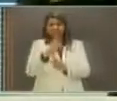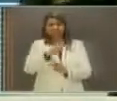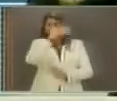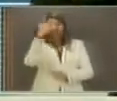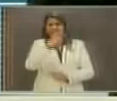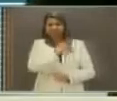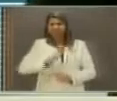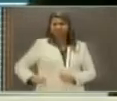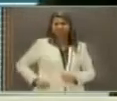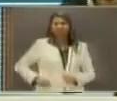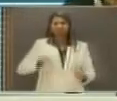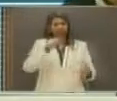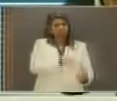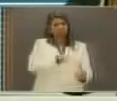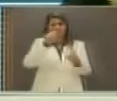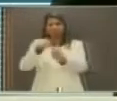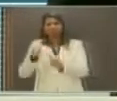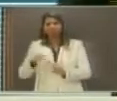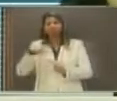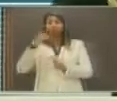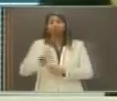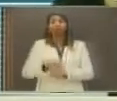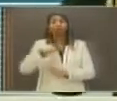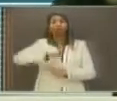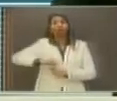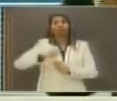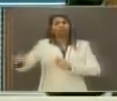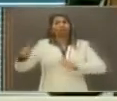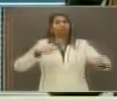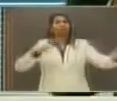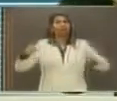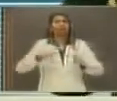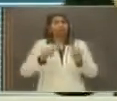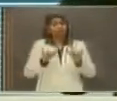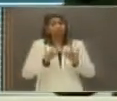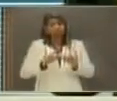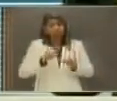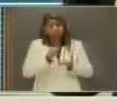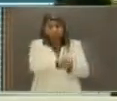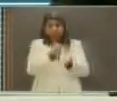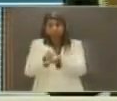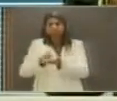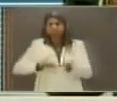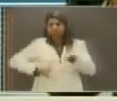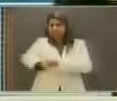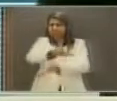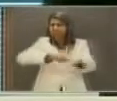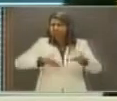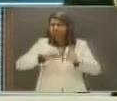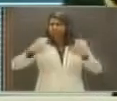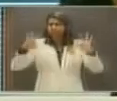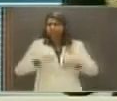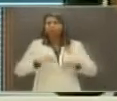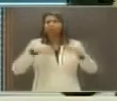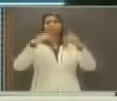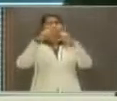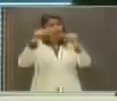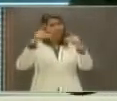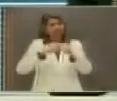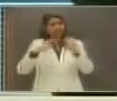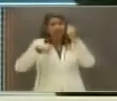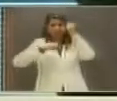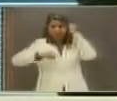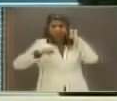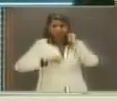base do presidente, defendo os interesses dele. Eu quero dialogar com todos os setores da Paraíba, para ir sim, em Brasília, defender aquilo que